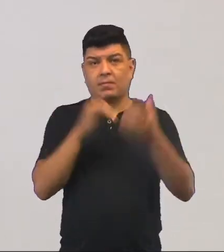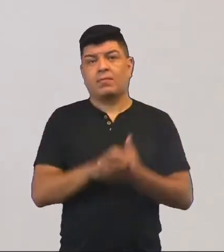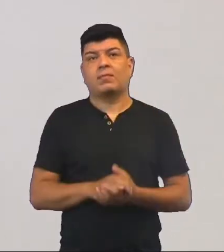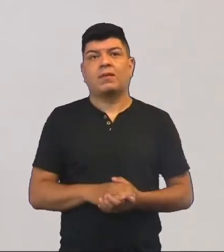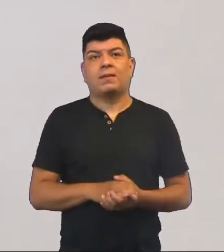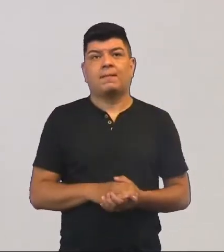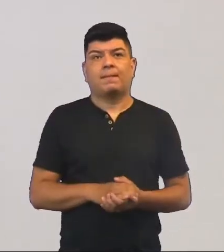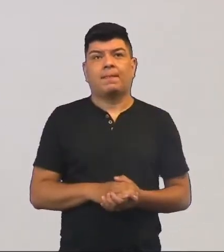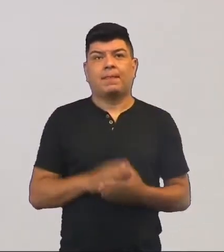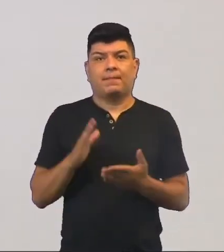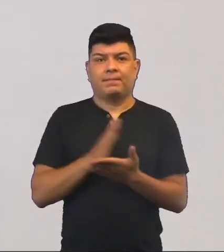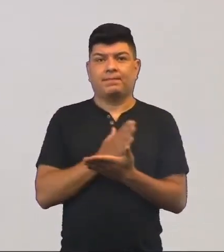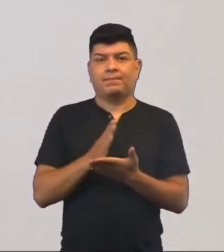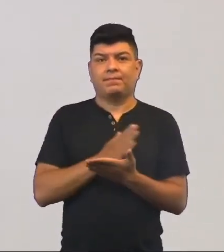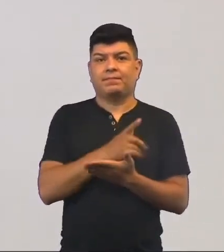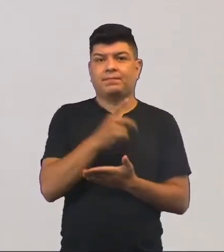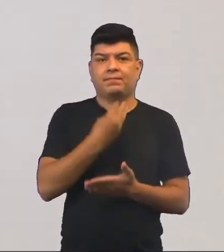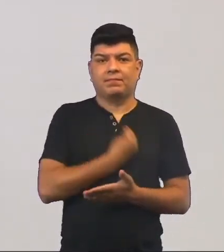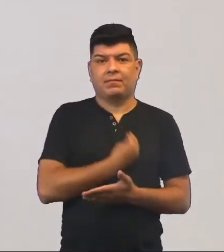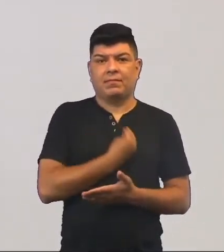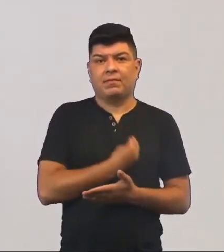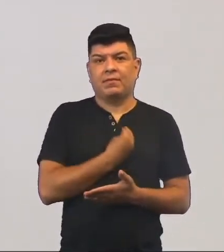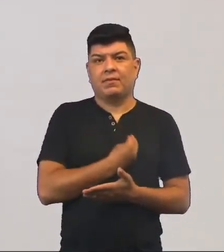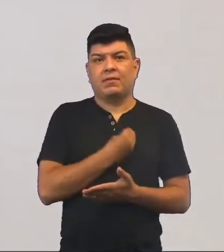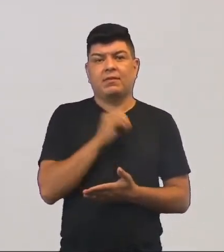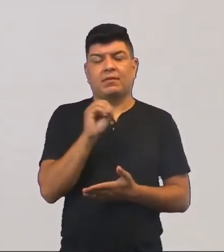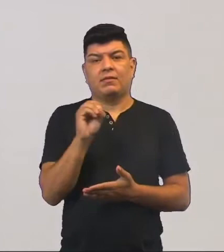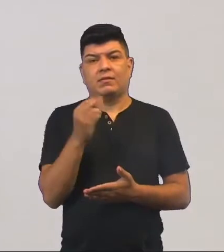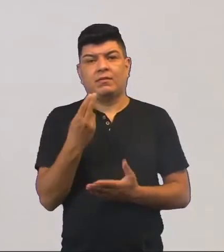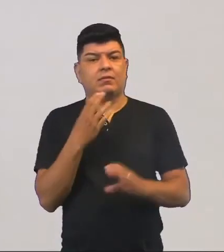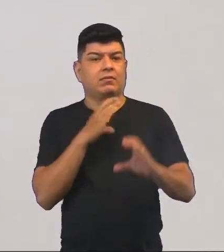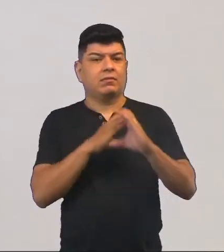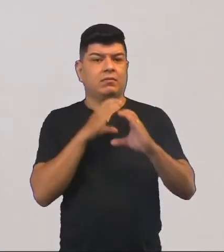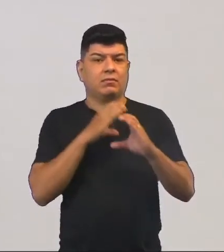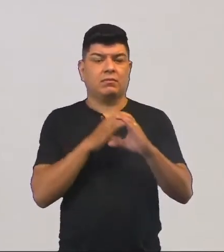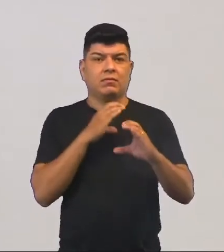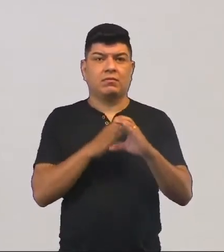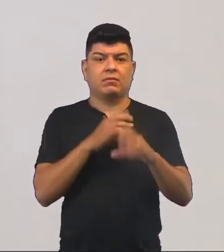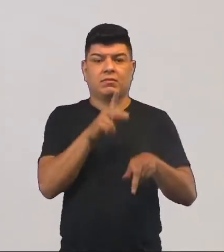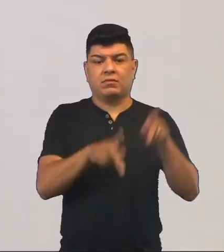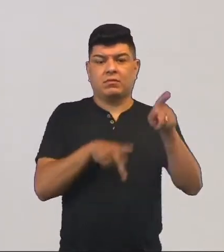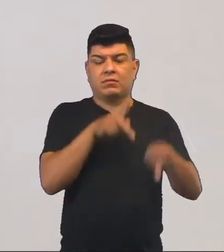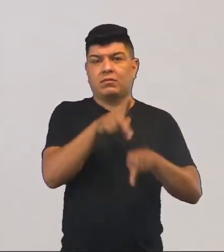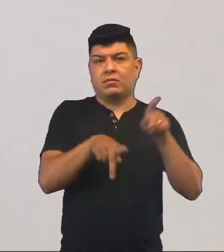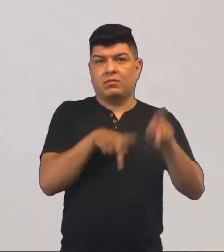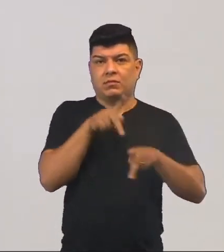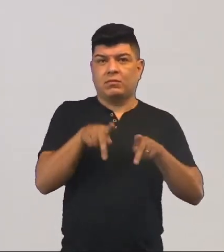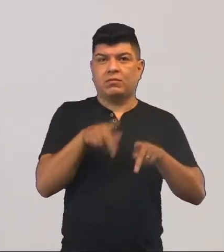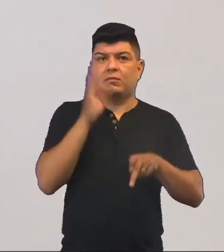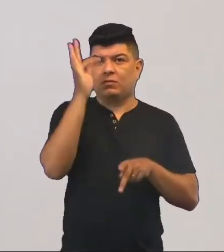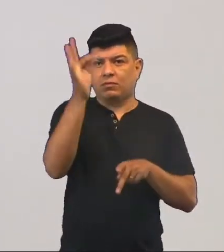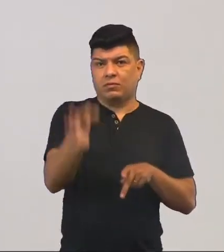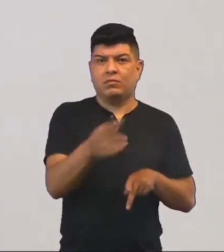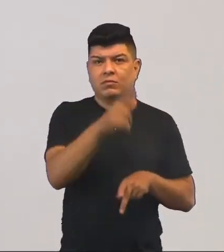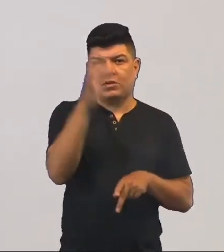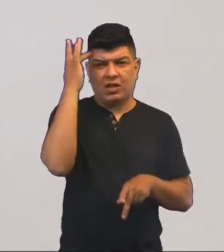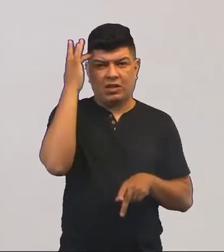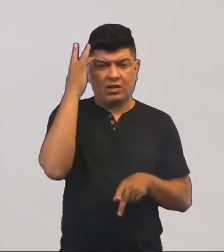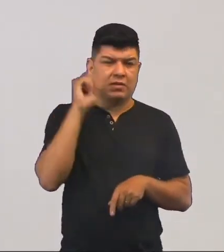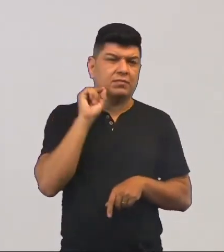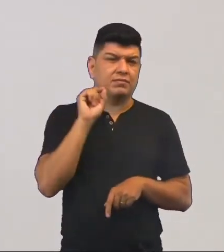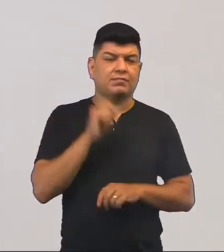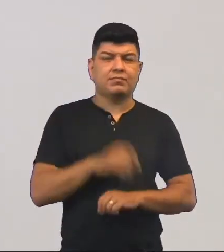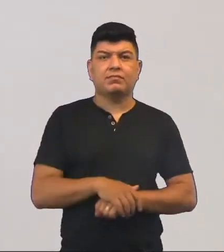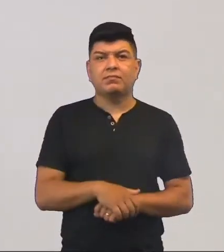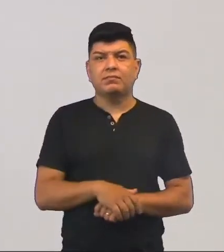registrar partes daquilo que eles viviam, ou para se comunicar com povos, com povos futuros. O você acha?